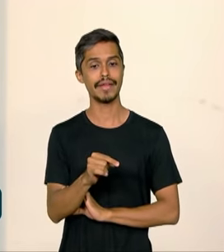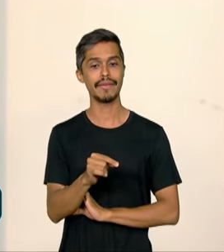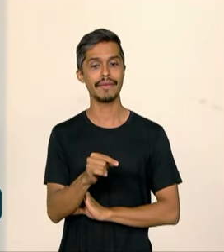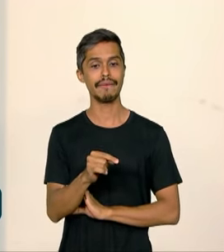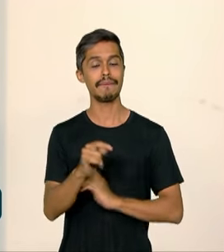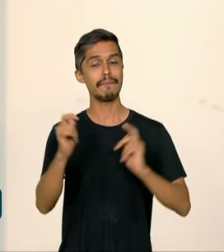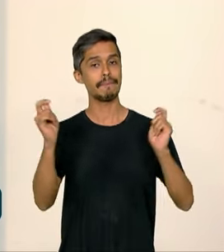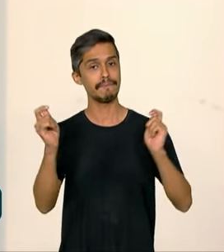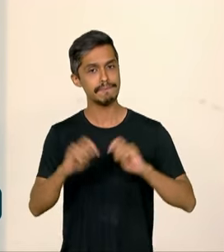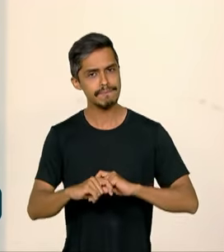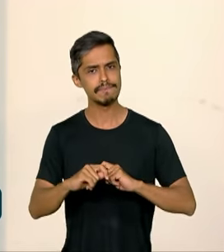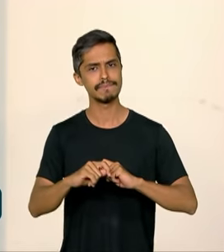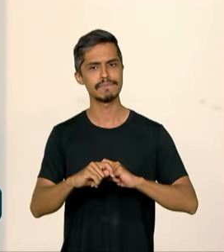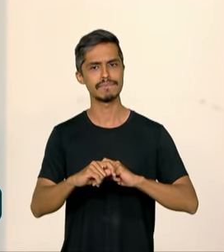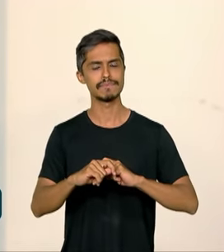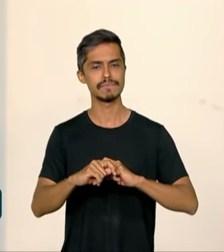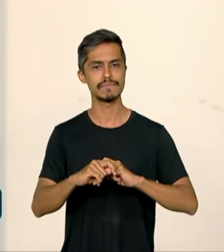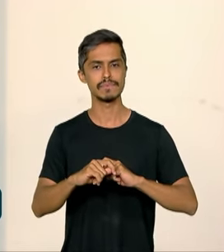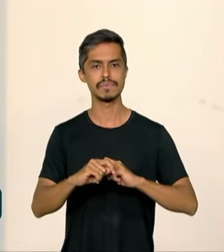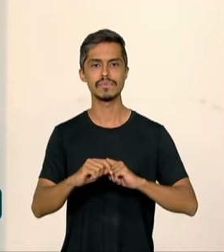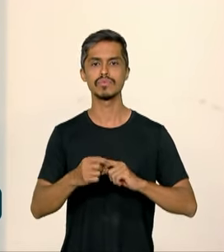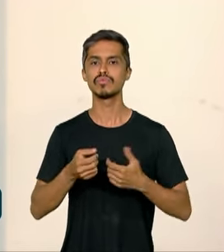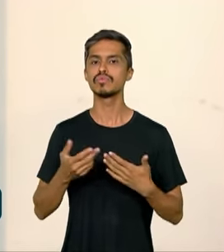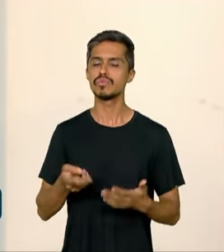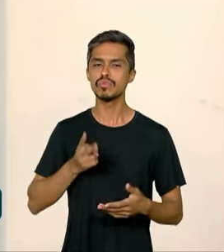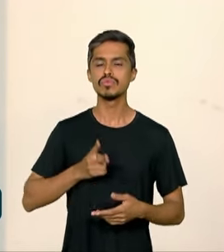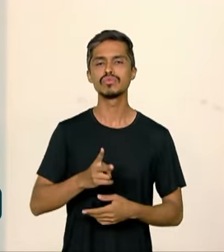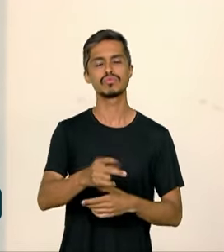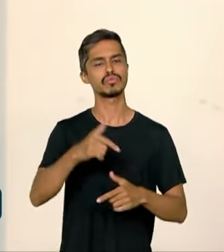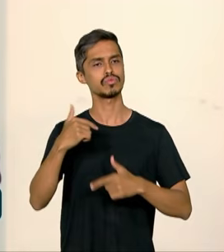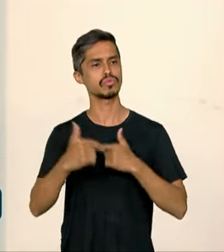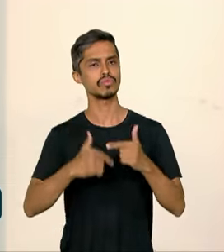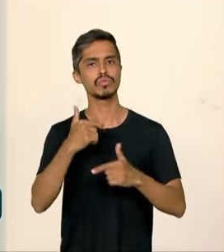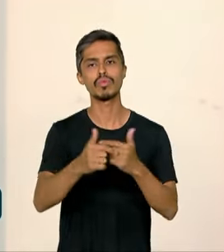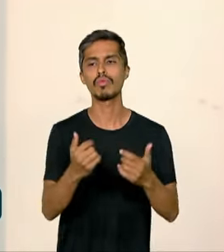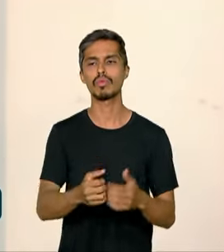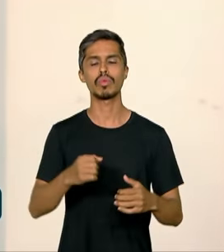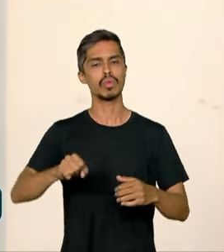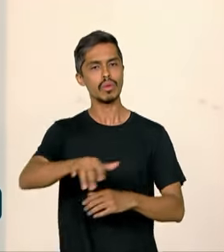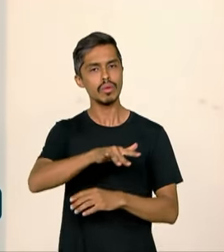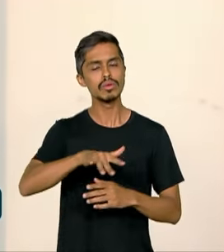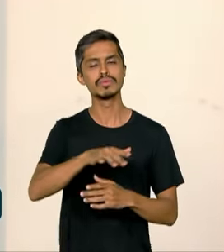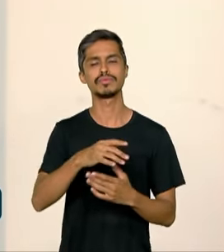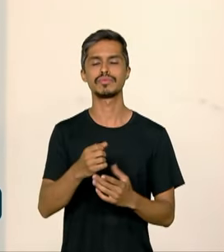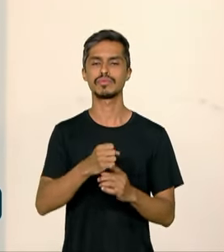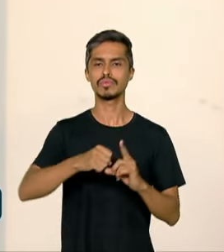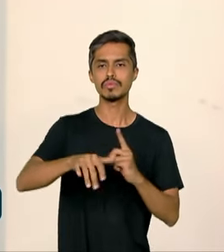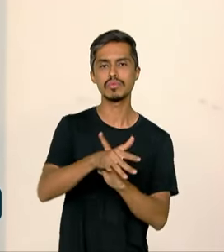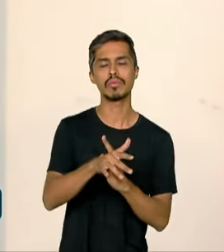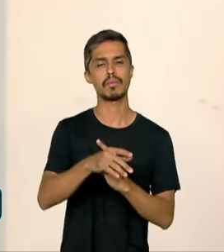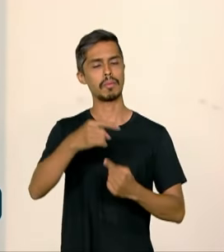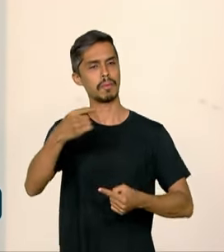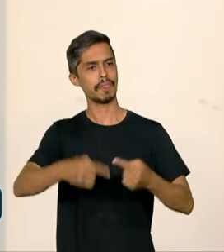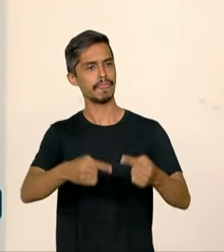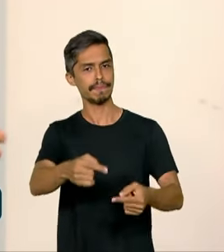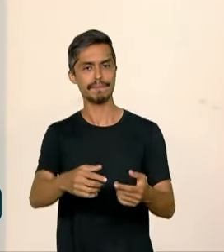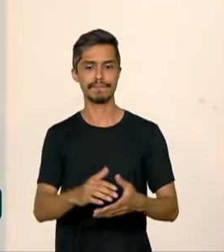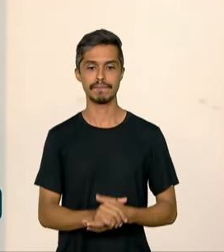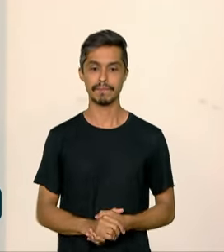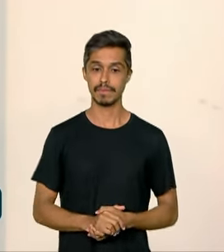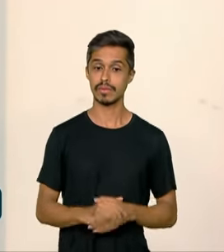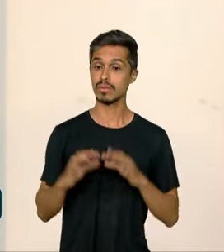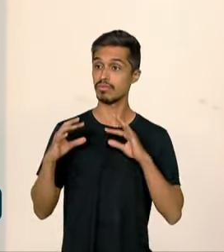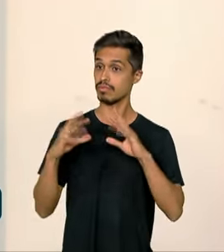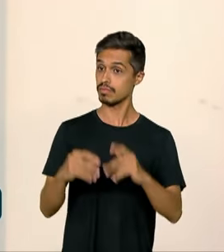possibilidade de construirmos juntos um ambiente social e político em que